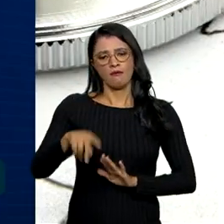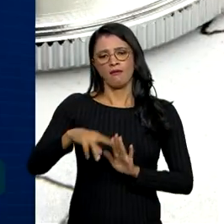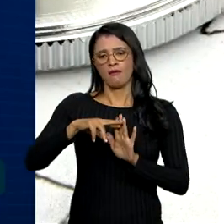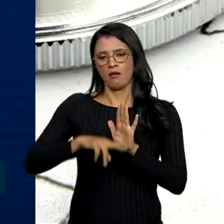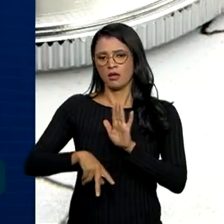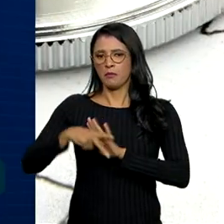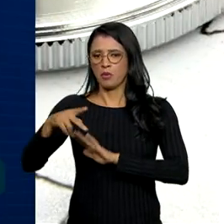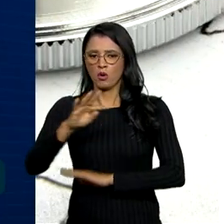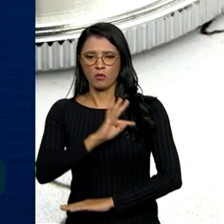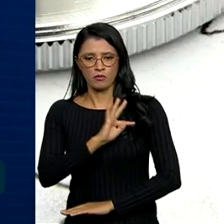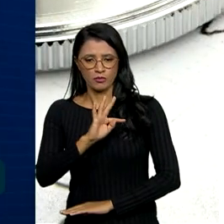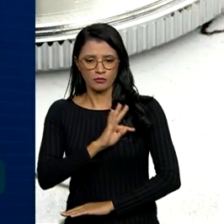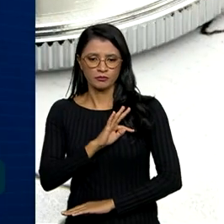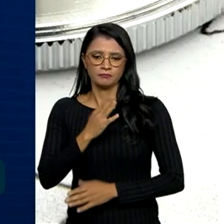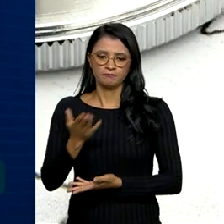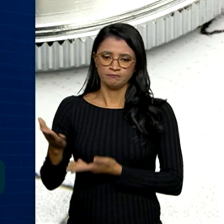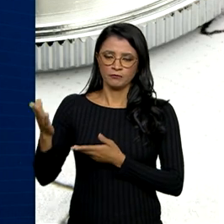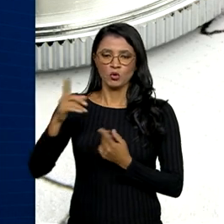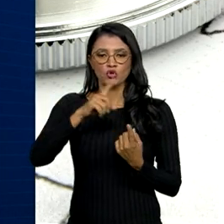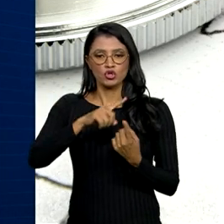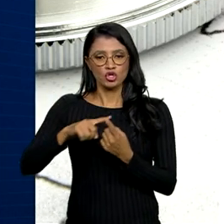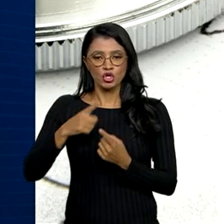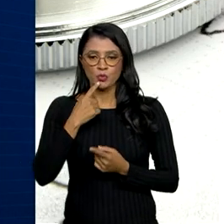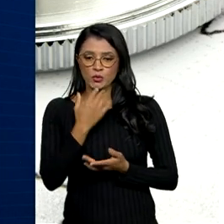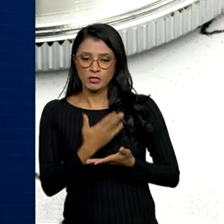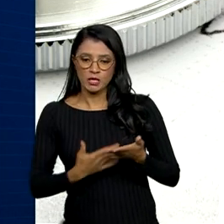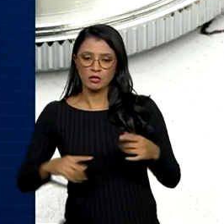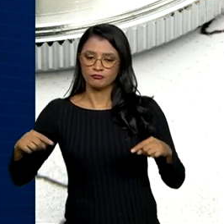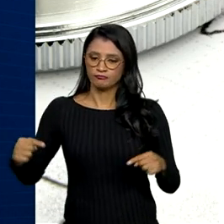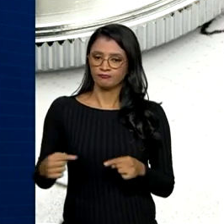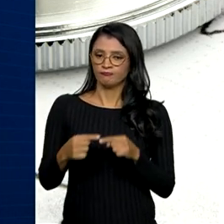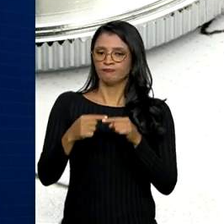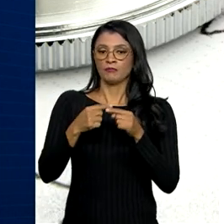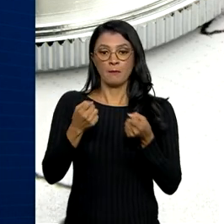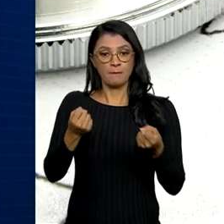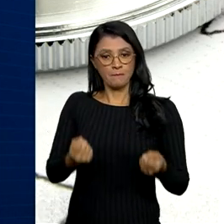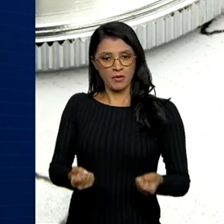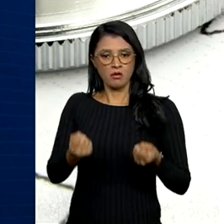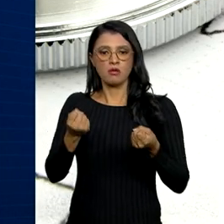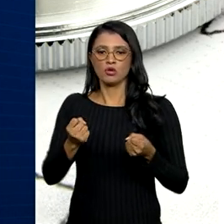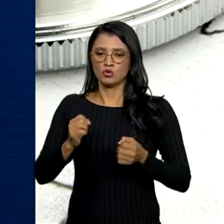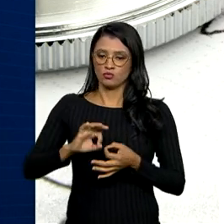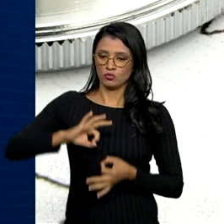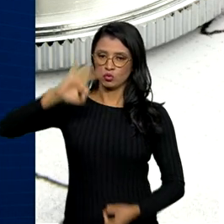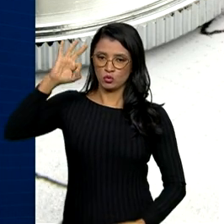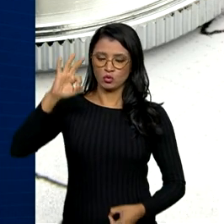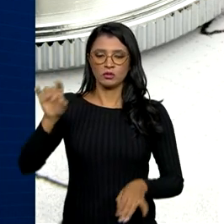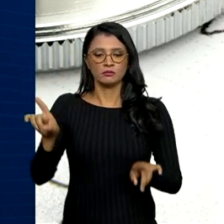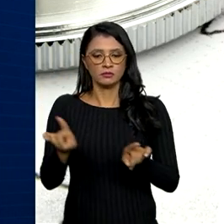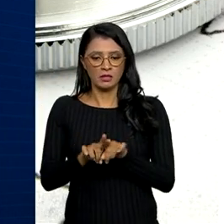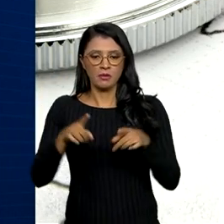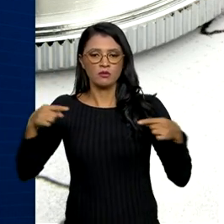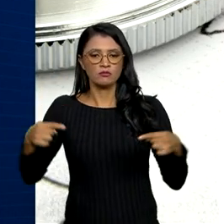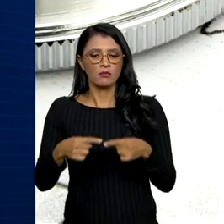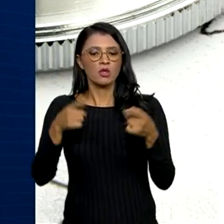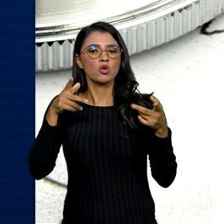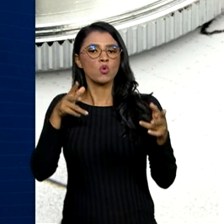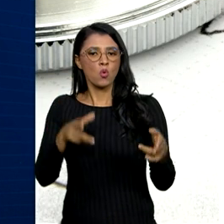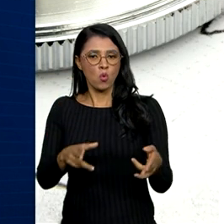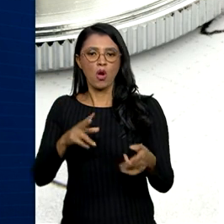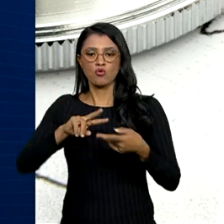técnicos, tipagem sanguínea, compatibilidade de peso e altura, compatibilidade